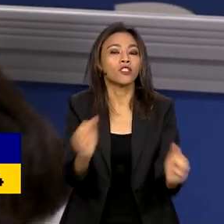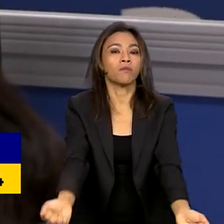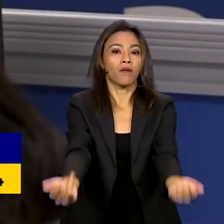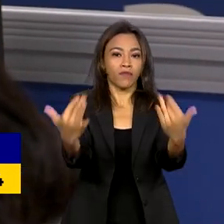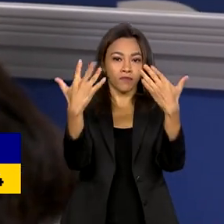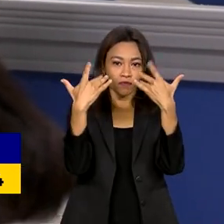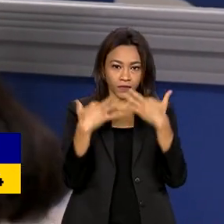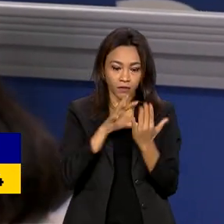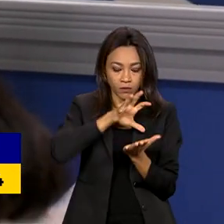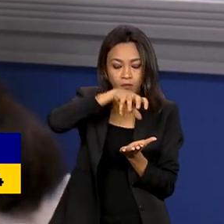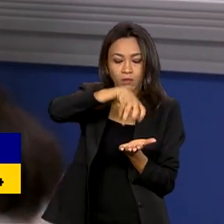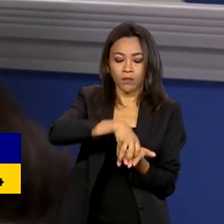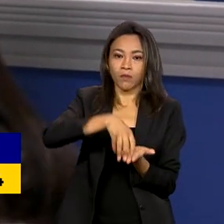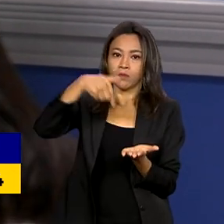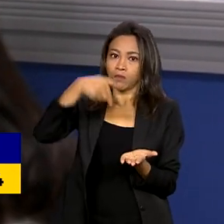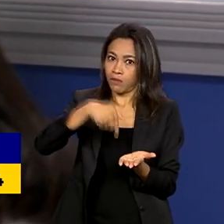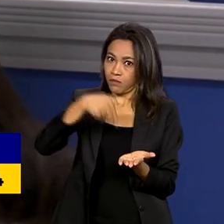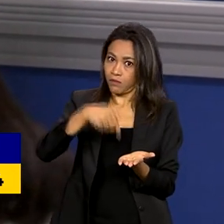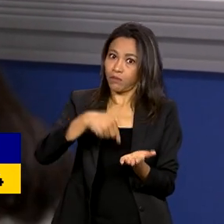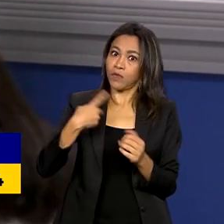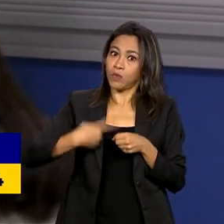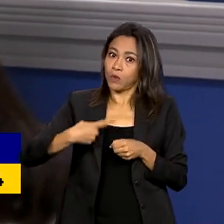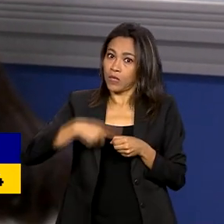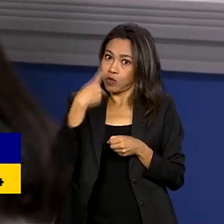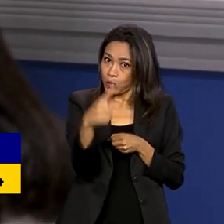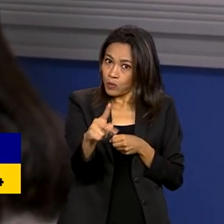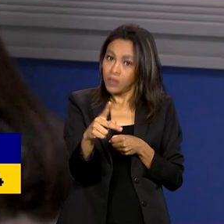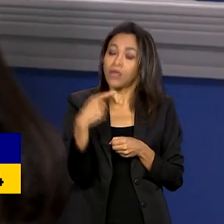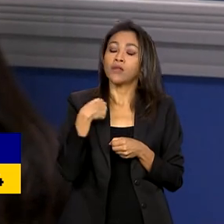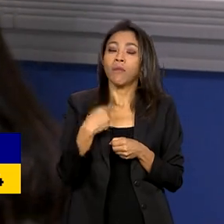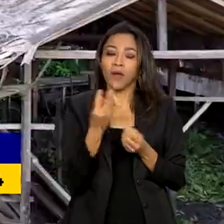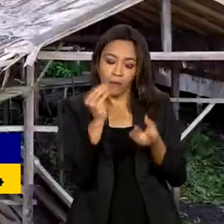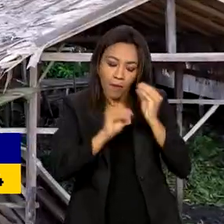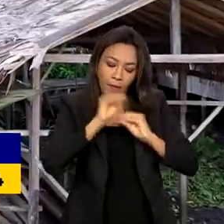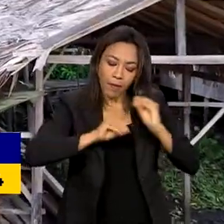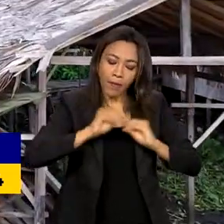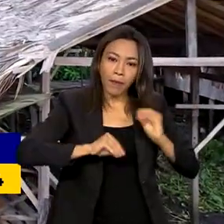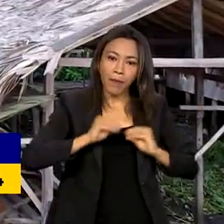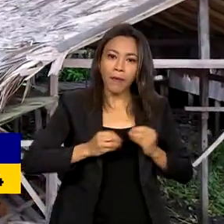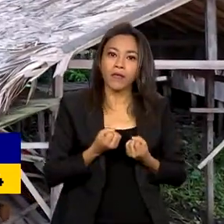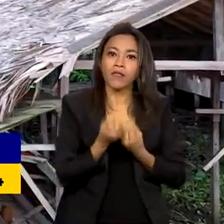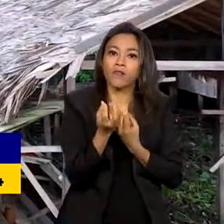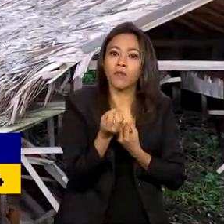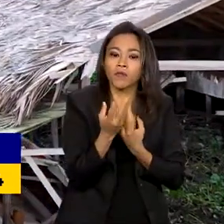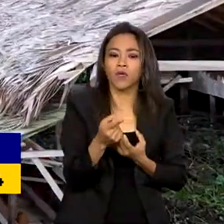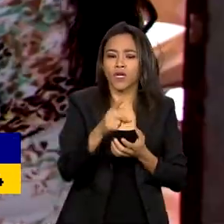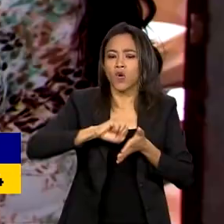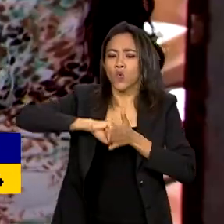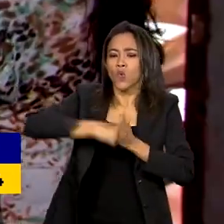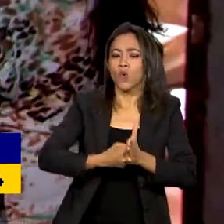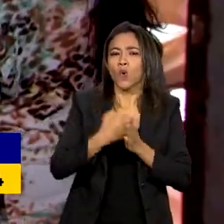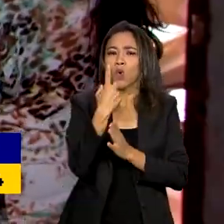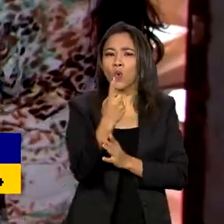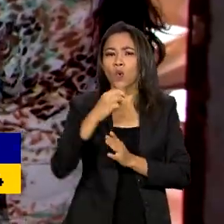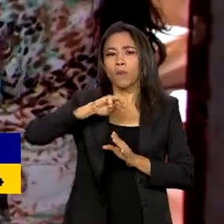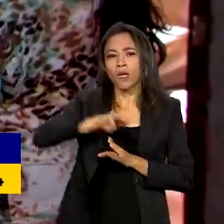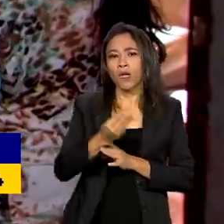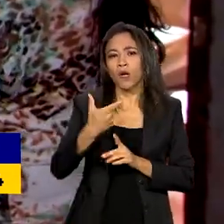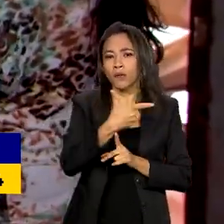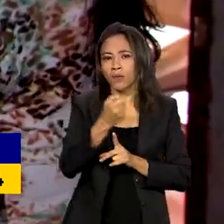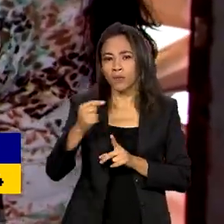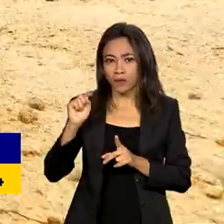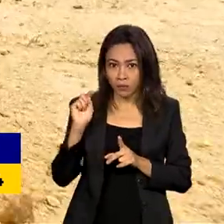município onde moram e atualizar as informações do Cadastro Único. O bloqueio atingiu cerca de 1 milhão e 200 mil